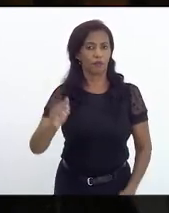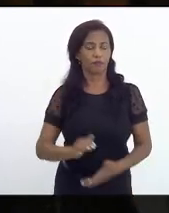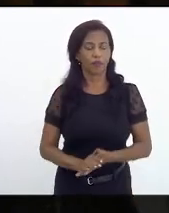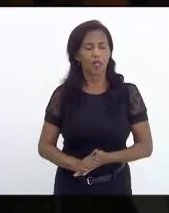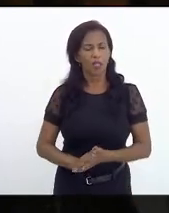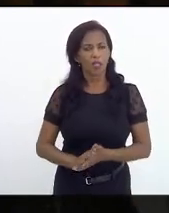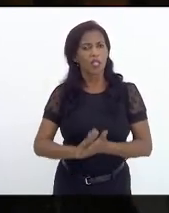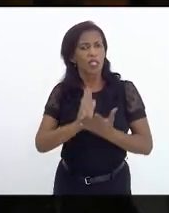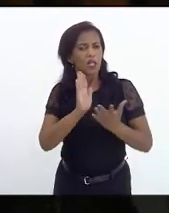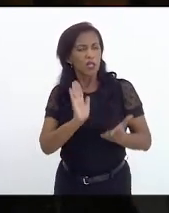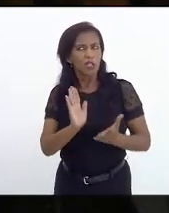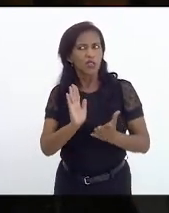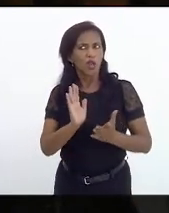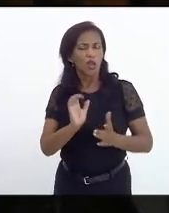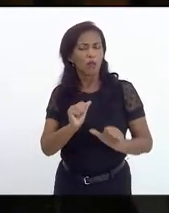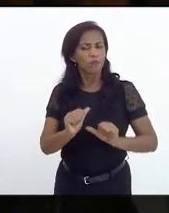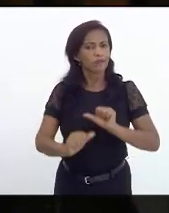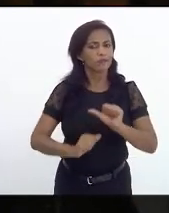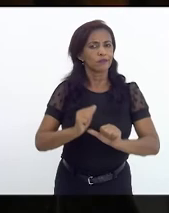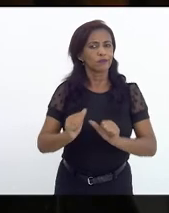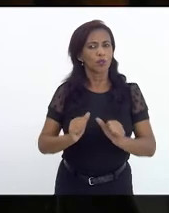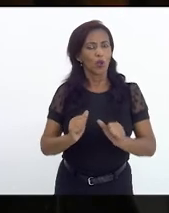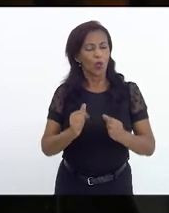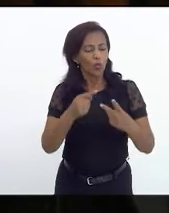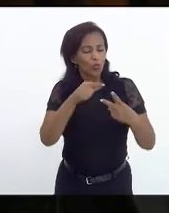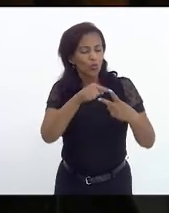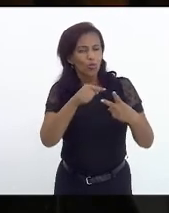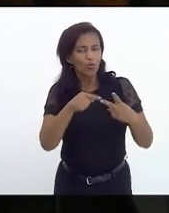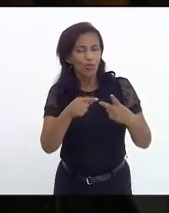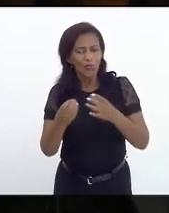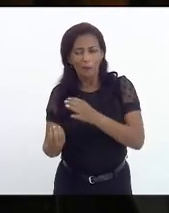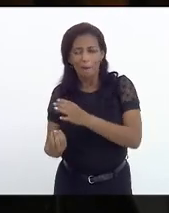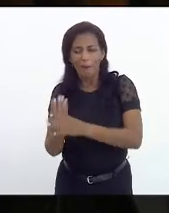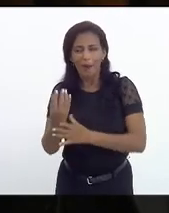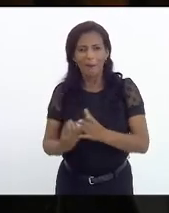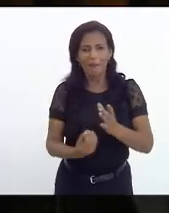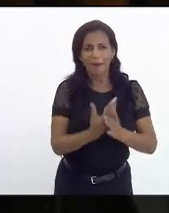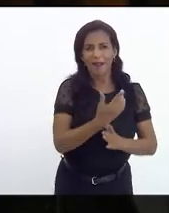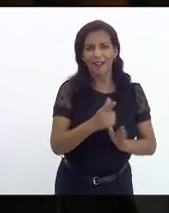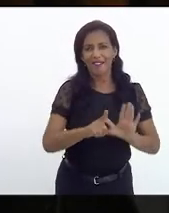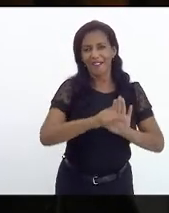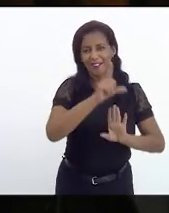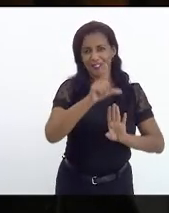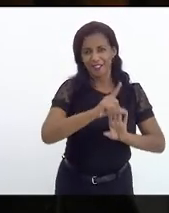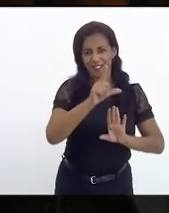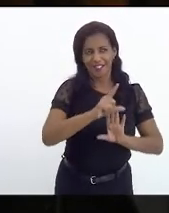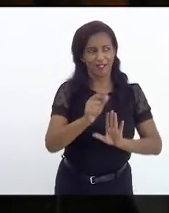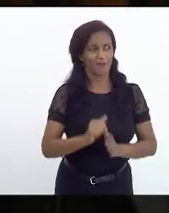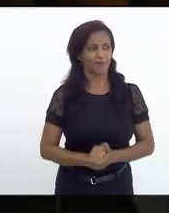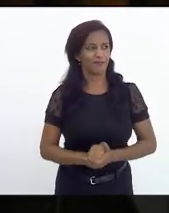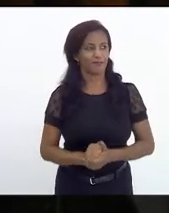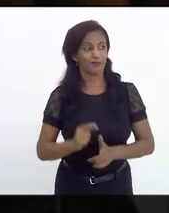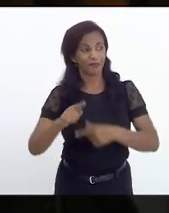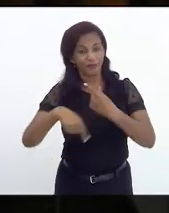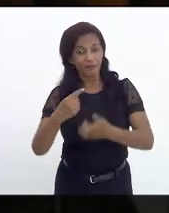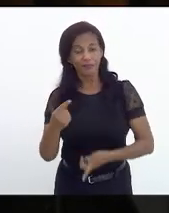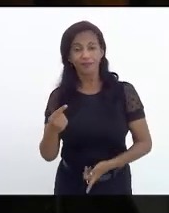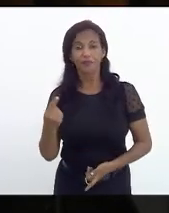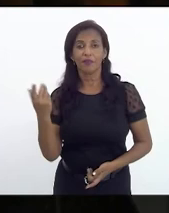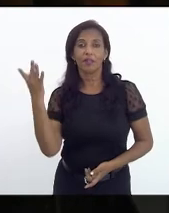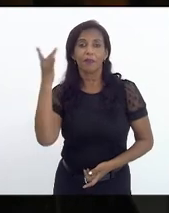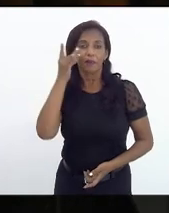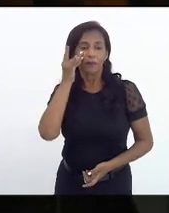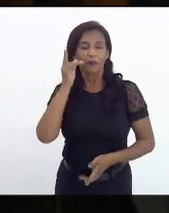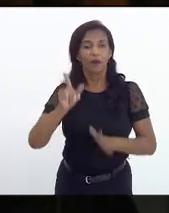gerou, por assim dizer, dois filhotes em matéria de legislação. Em seguida, aprovamos uma lei